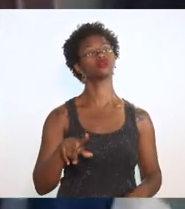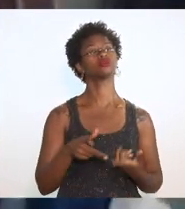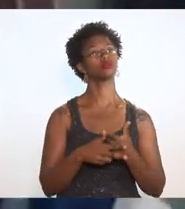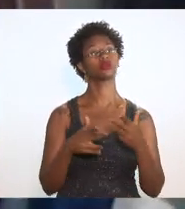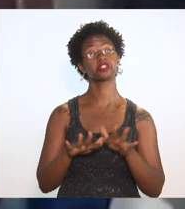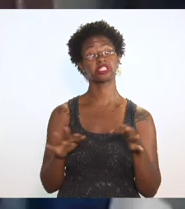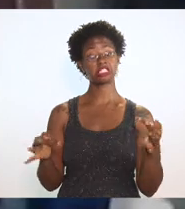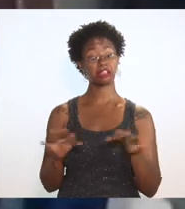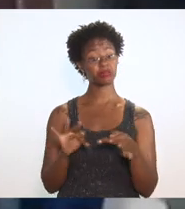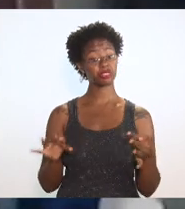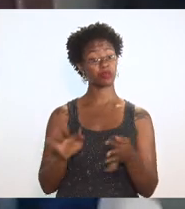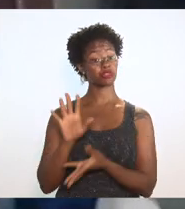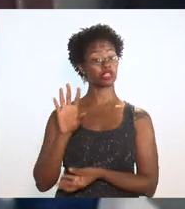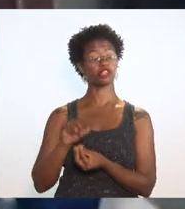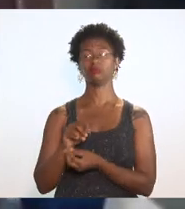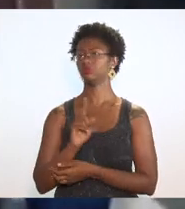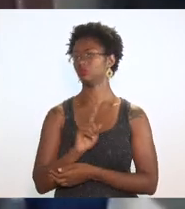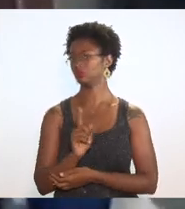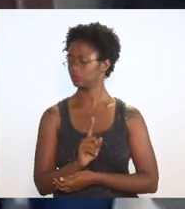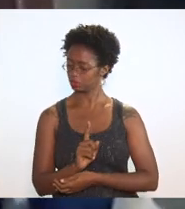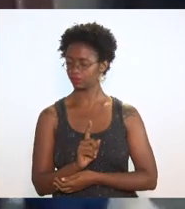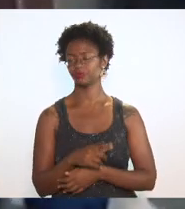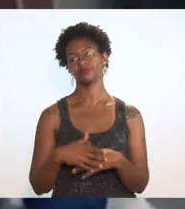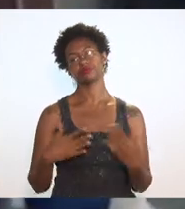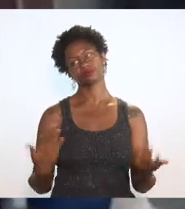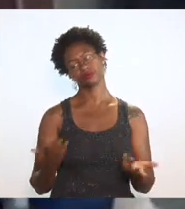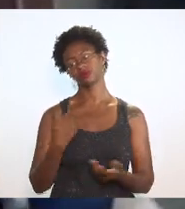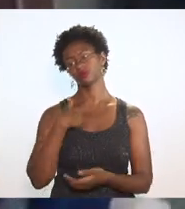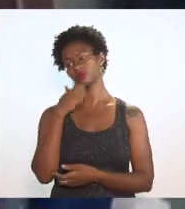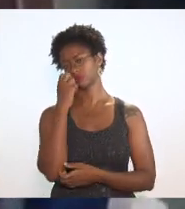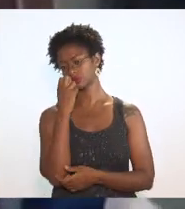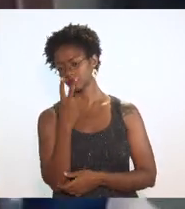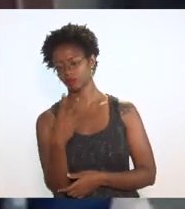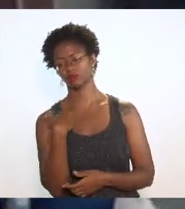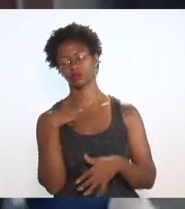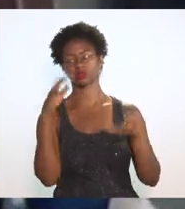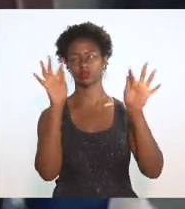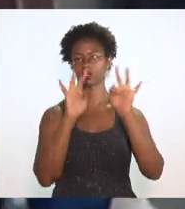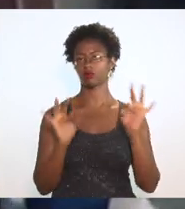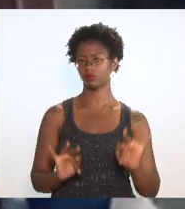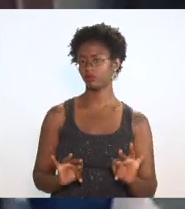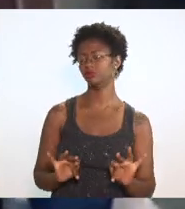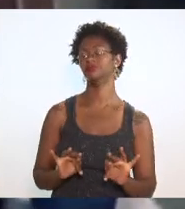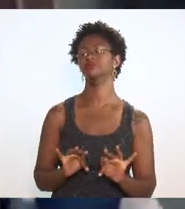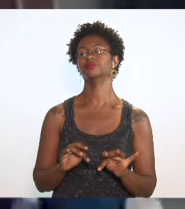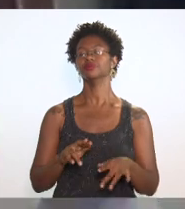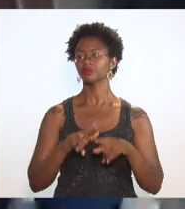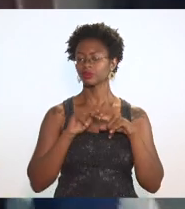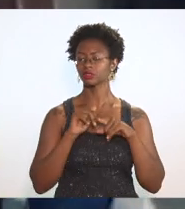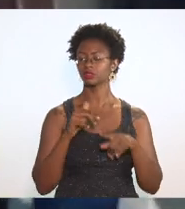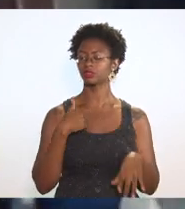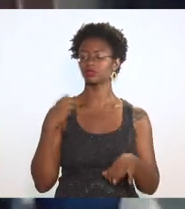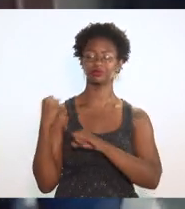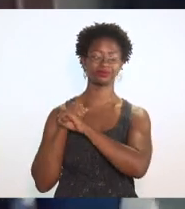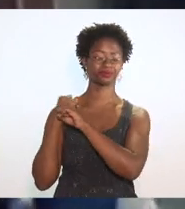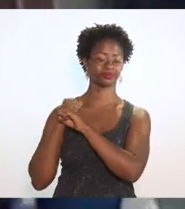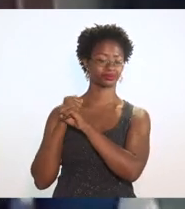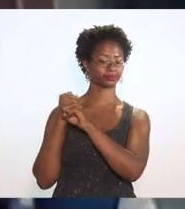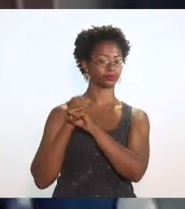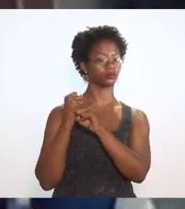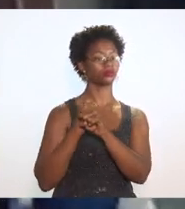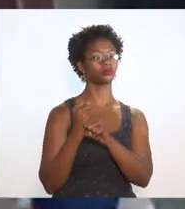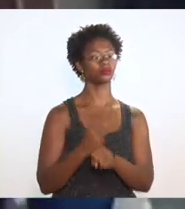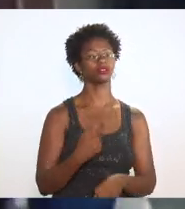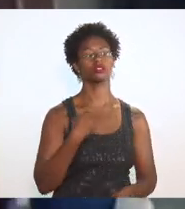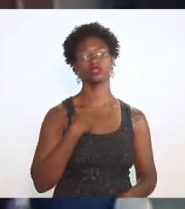simplista assim e então já que eu estou vendo e eu estou muito feliz porque há quantos anos que eu dou aparecendo